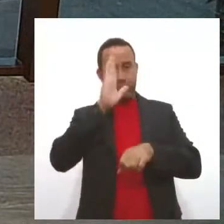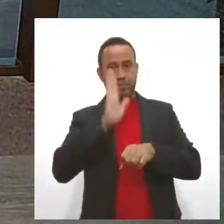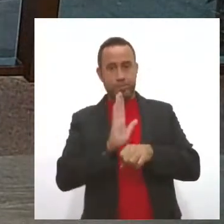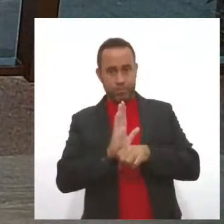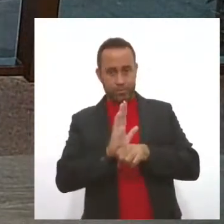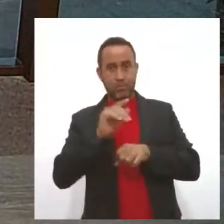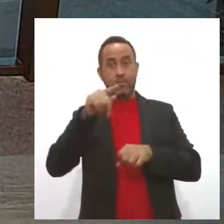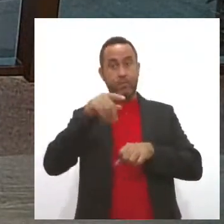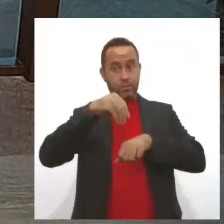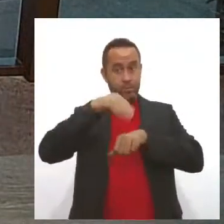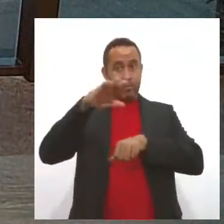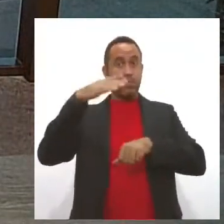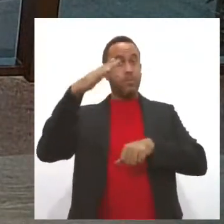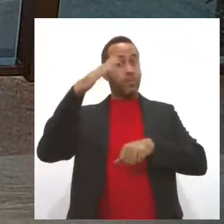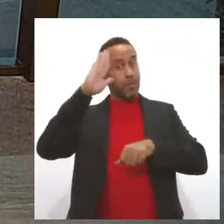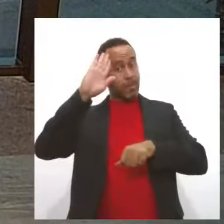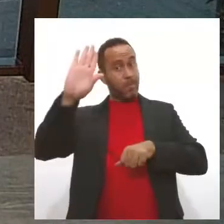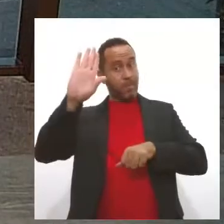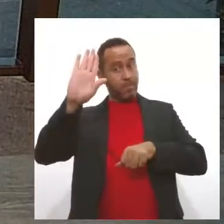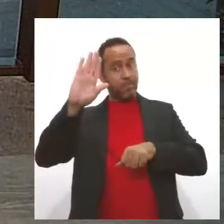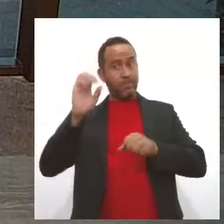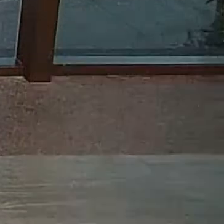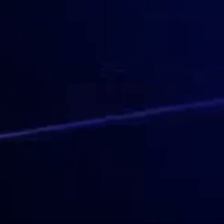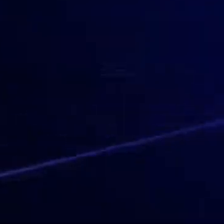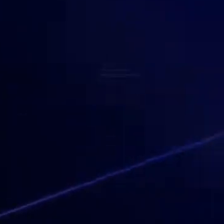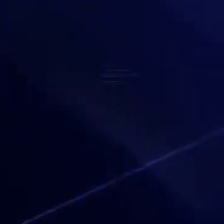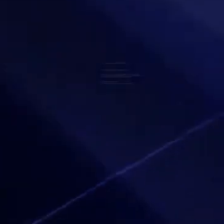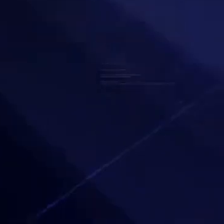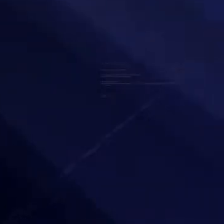Esses e outros assuntos você acompanha agora no Jornal da Lese.